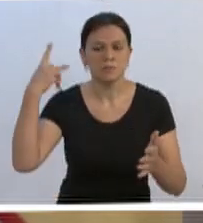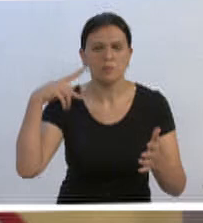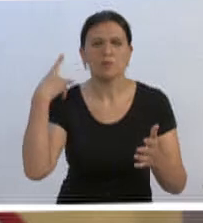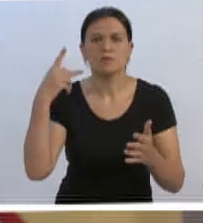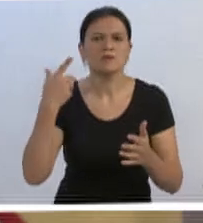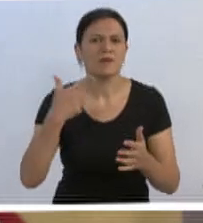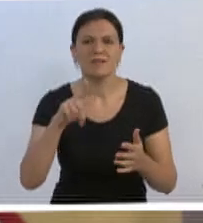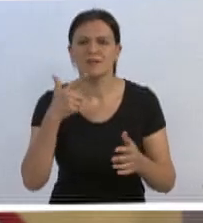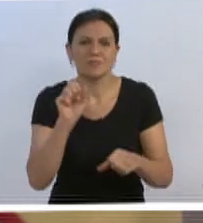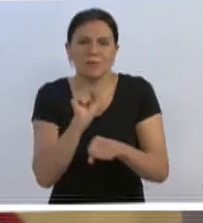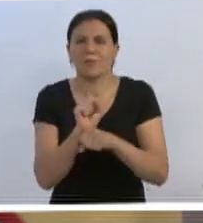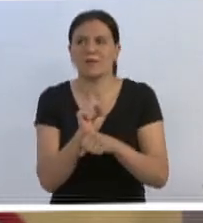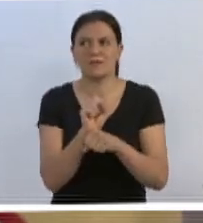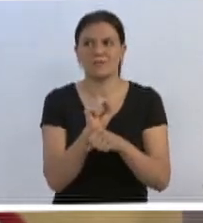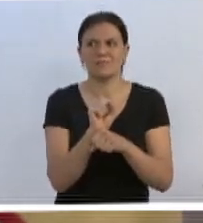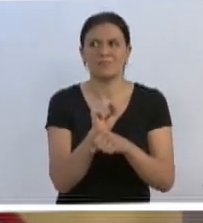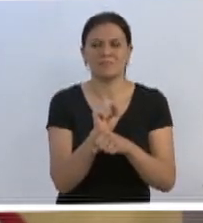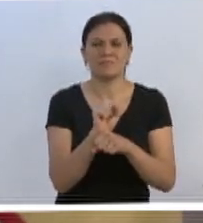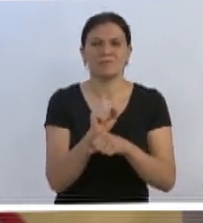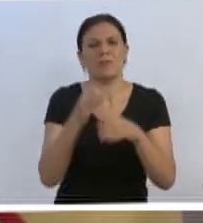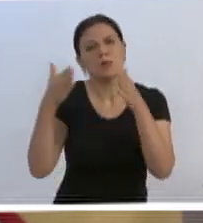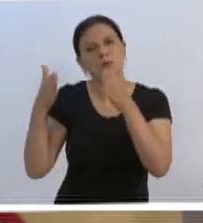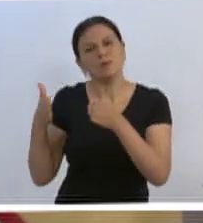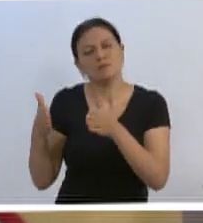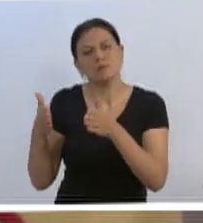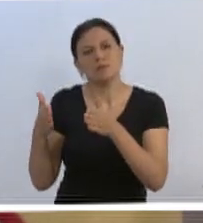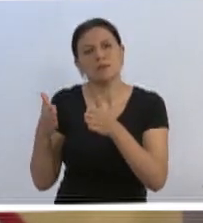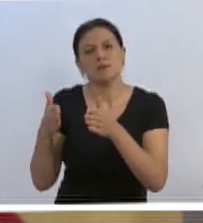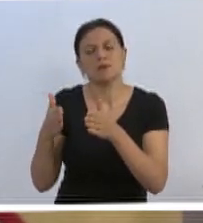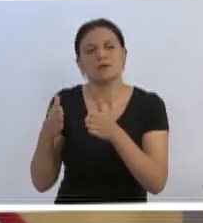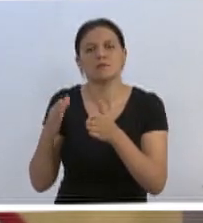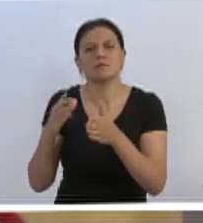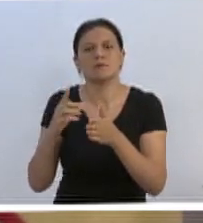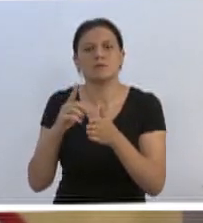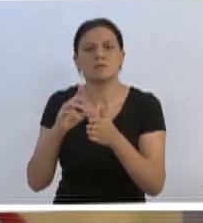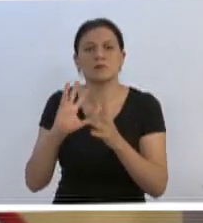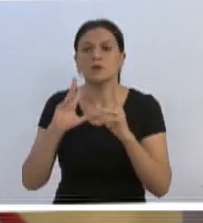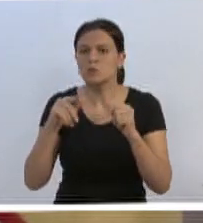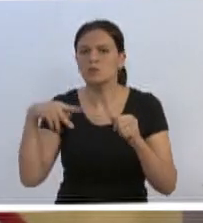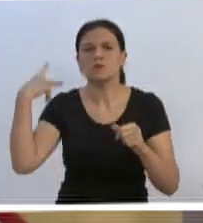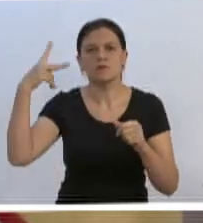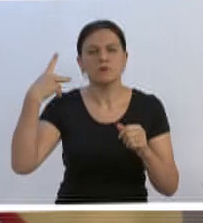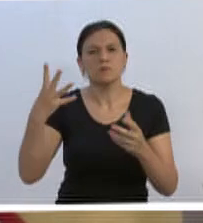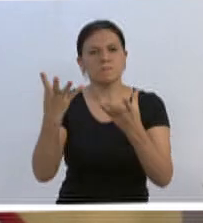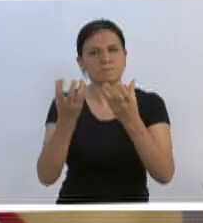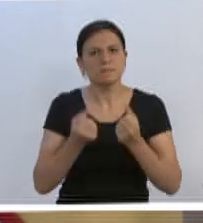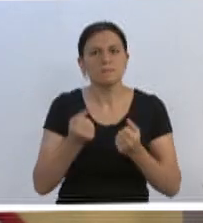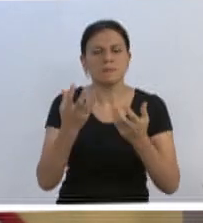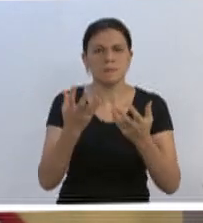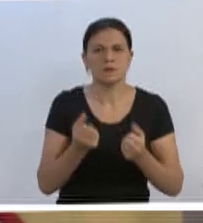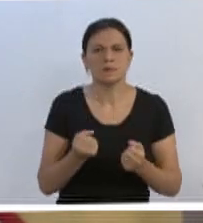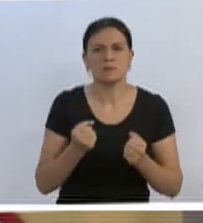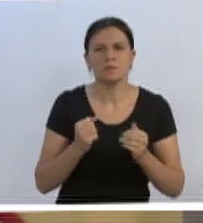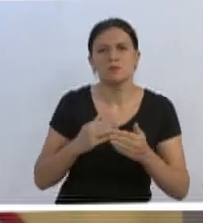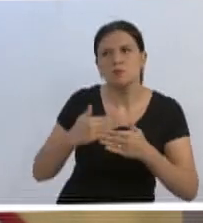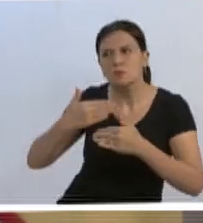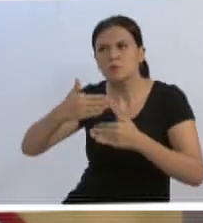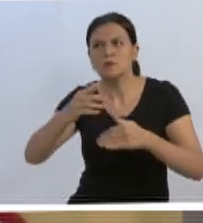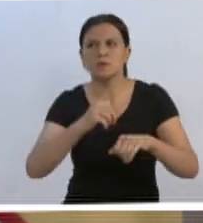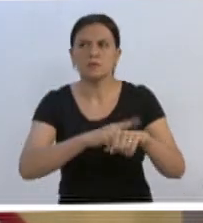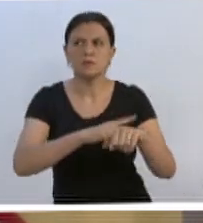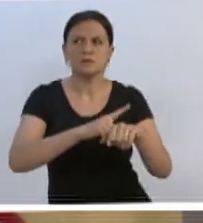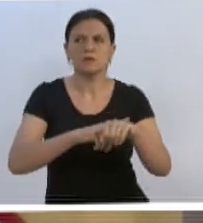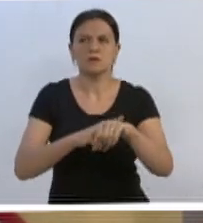temos paralisações. Tanto de um lado, das demandas que nós vereadores temos recebido durante todo esse tempo,